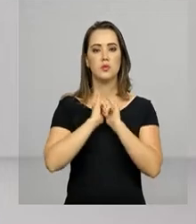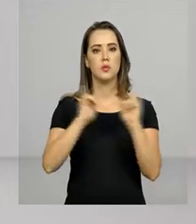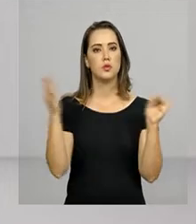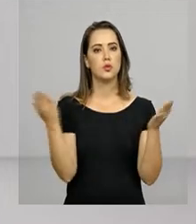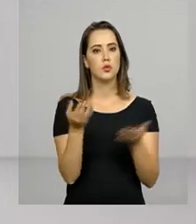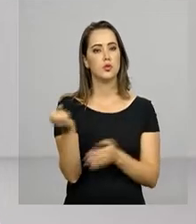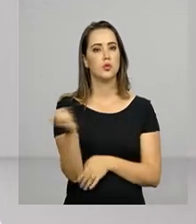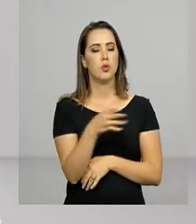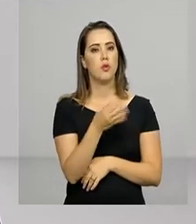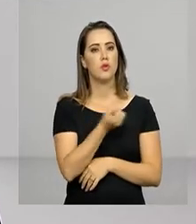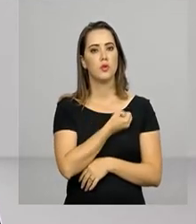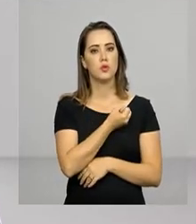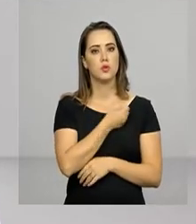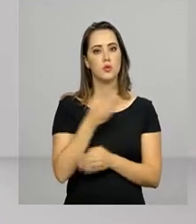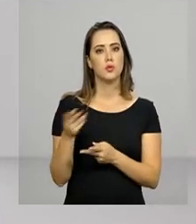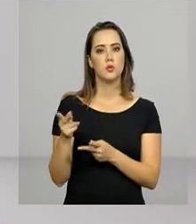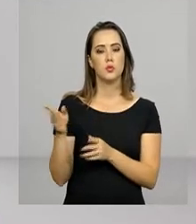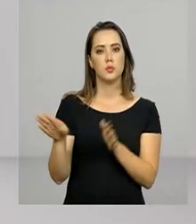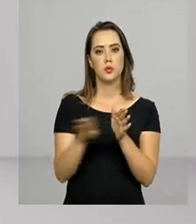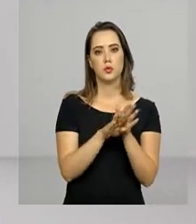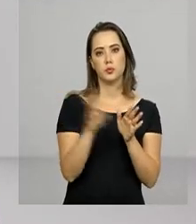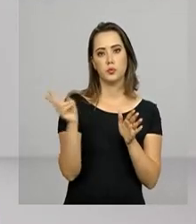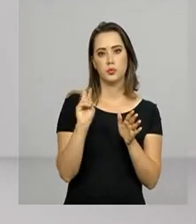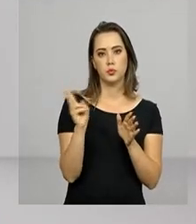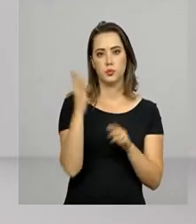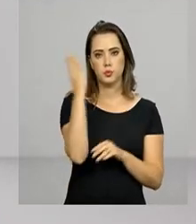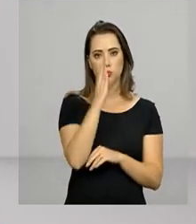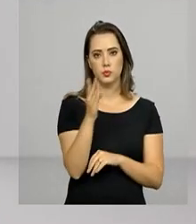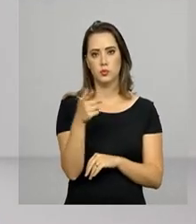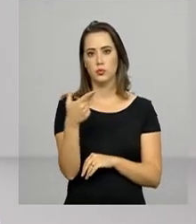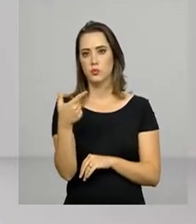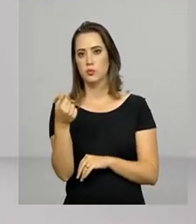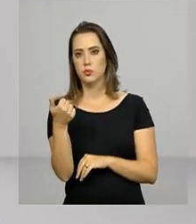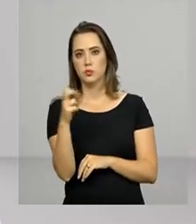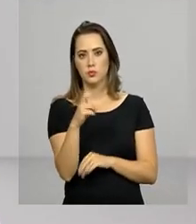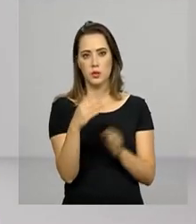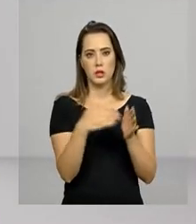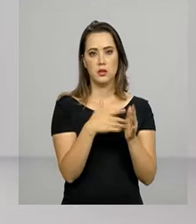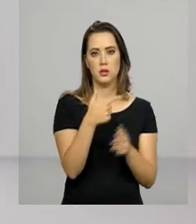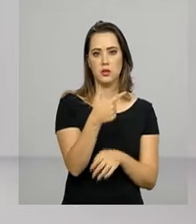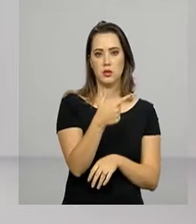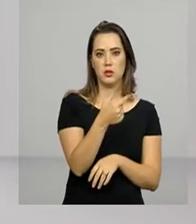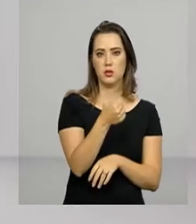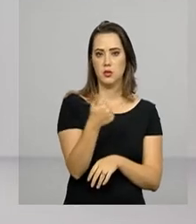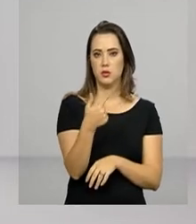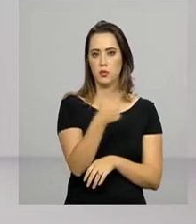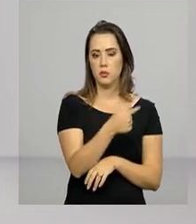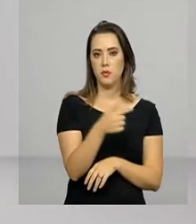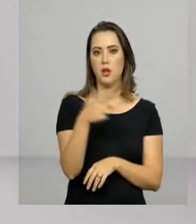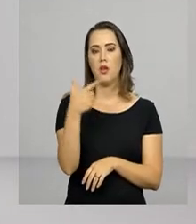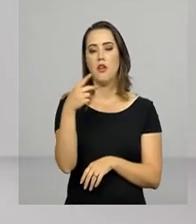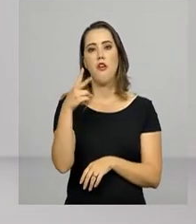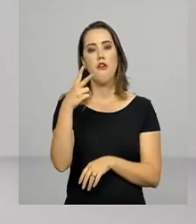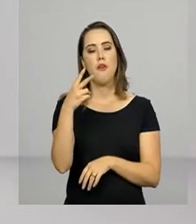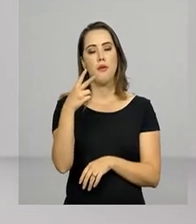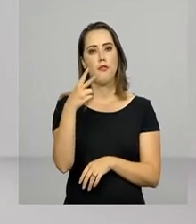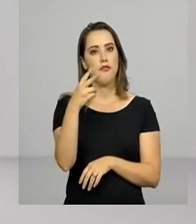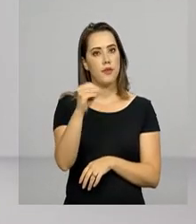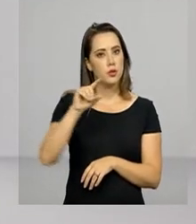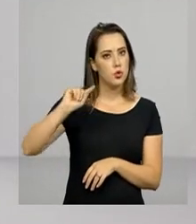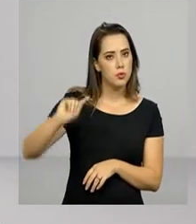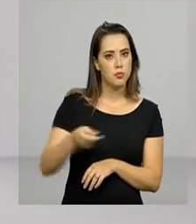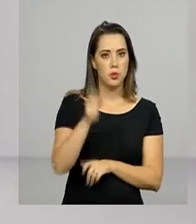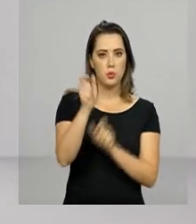novos dados sobre a vinda dos venezuelanos para o Brasil. De 2015 a 2017, 20.500 imigrantes